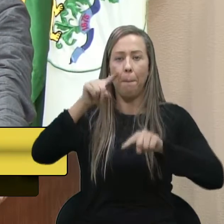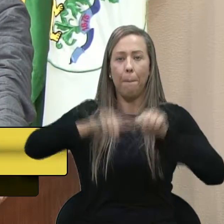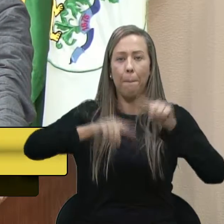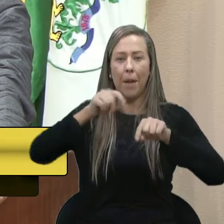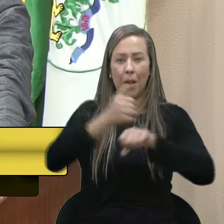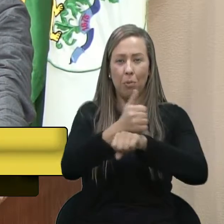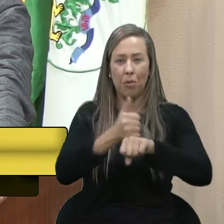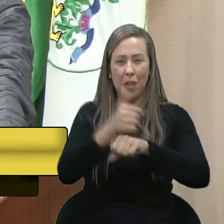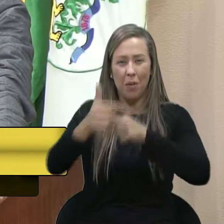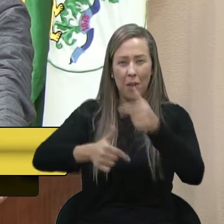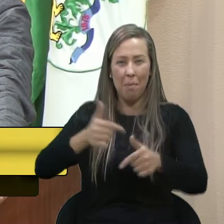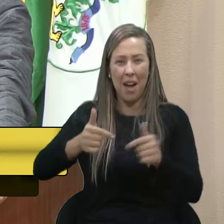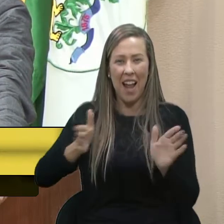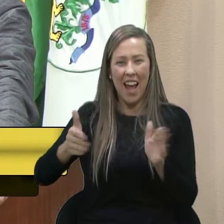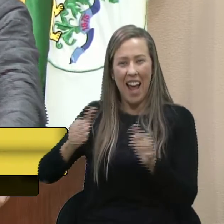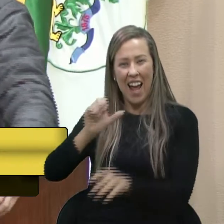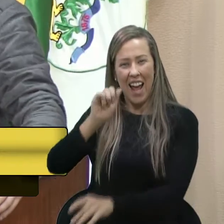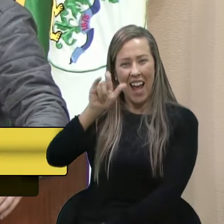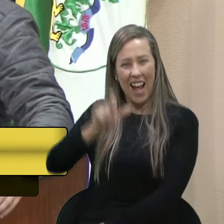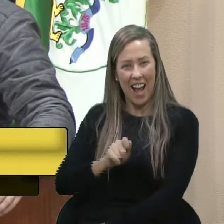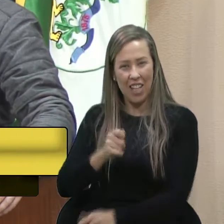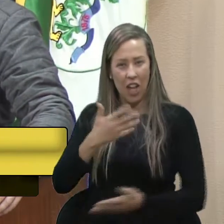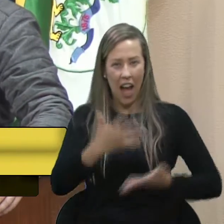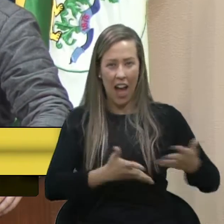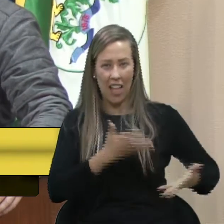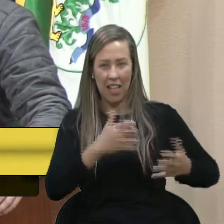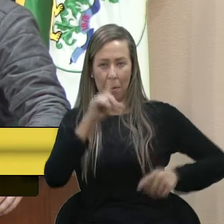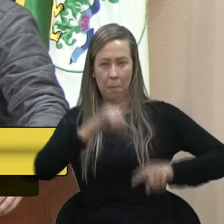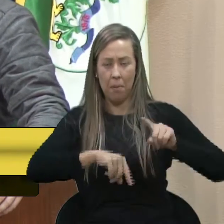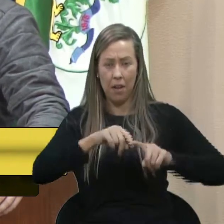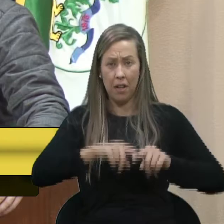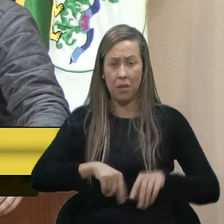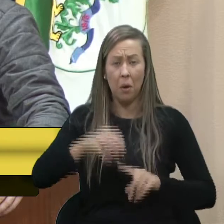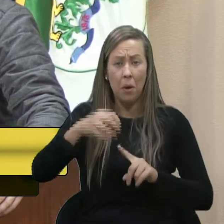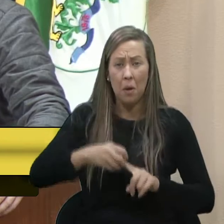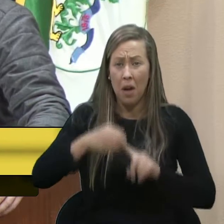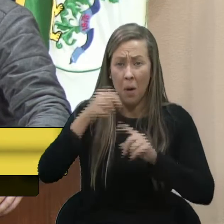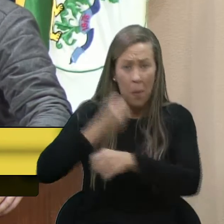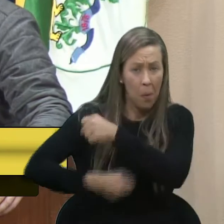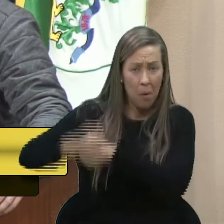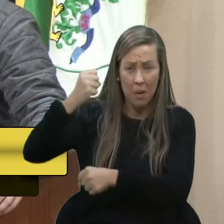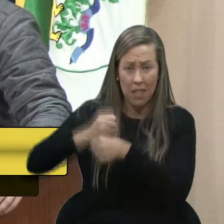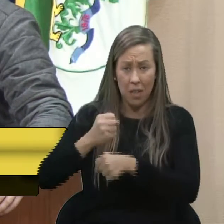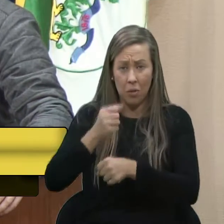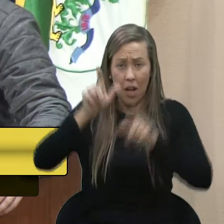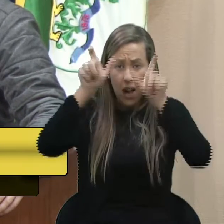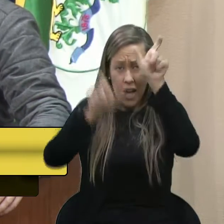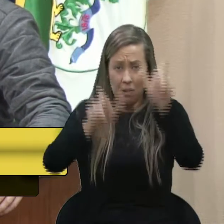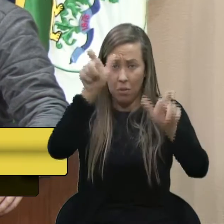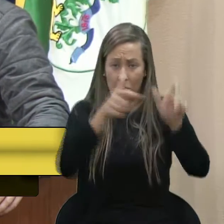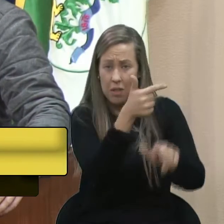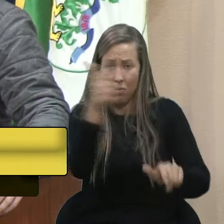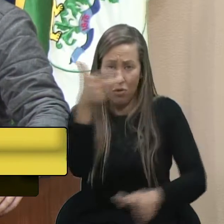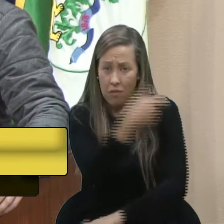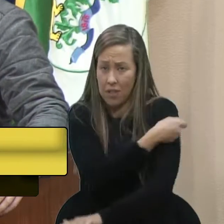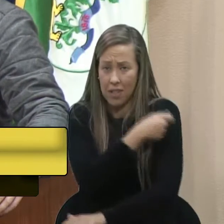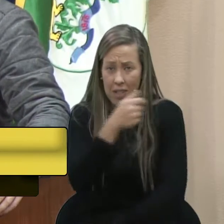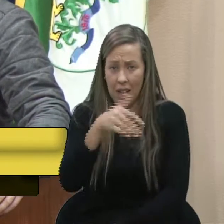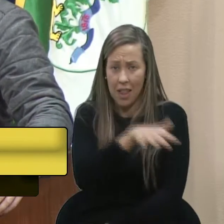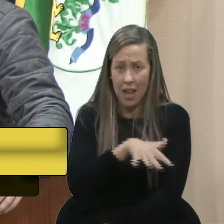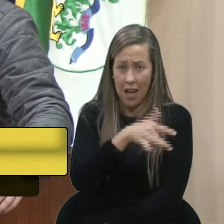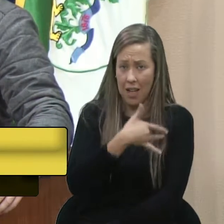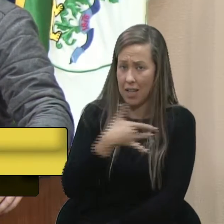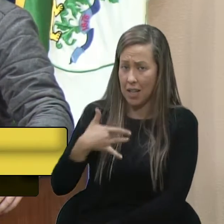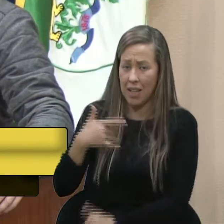principalmente o pessoal da saúde, que o ano passado não tinha vacina, e trabalhou